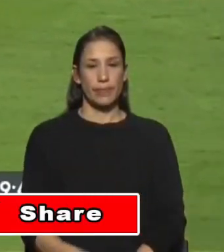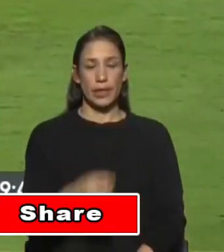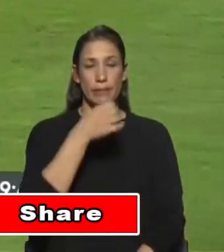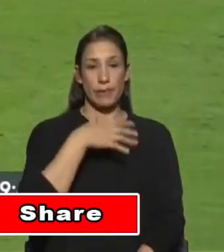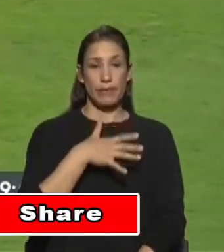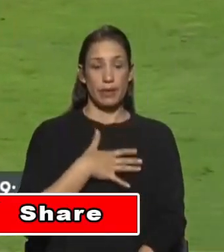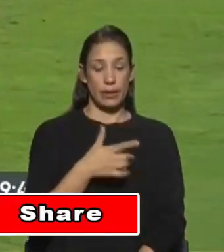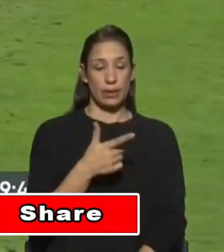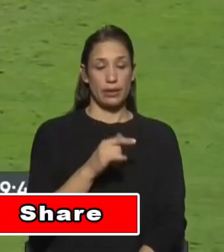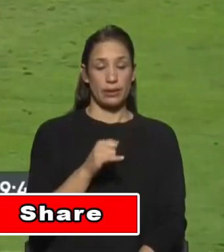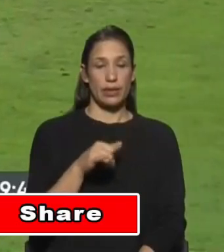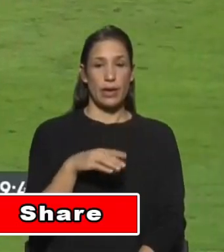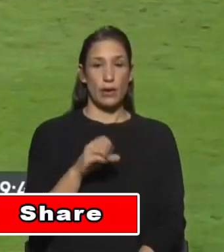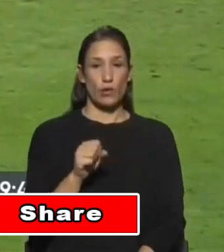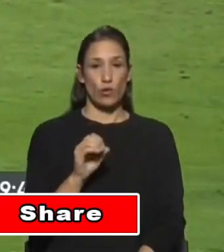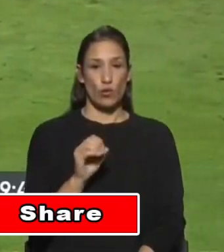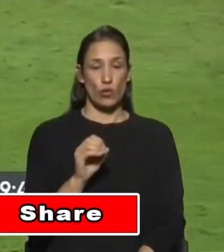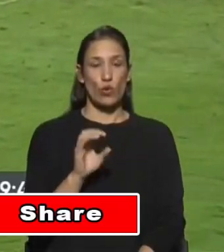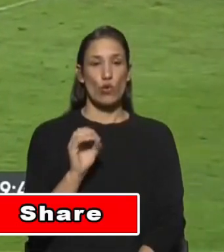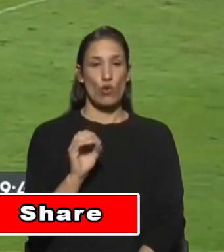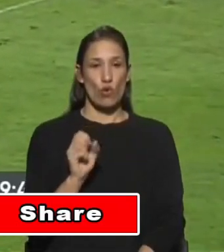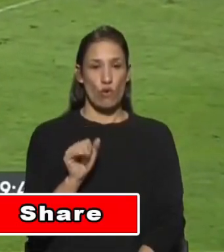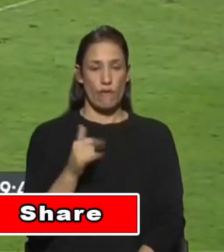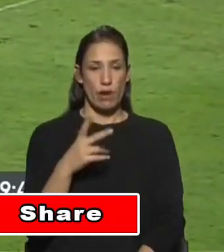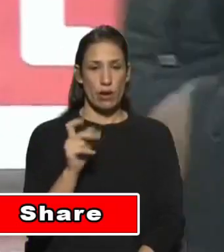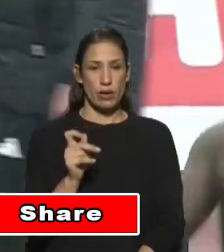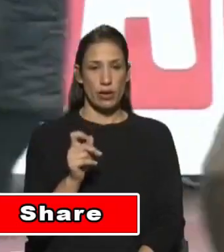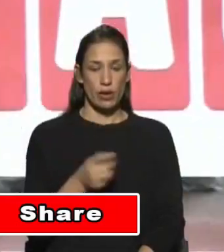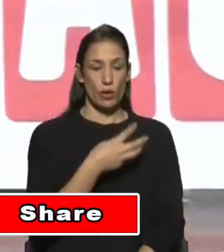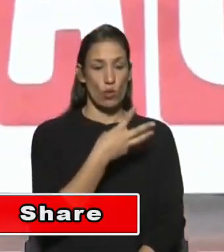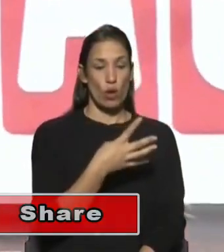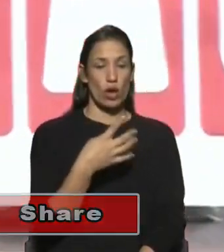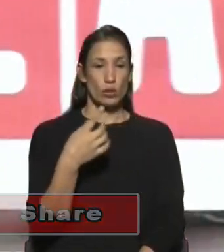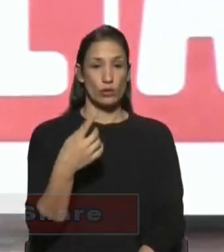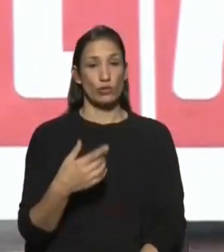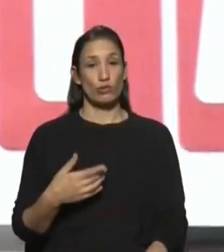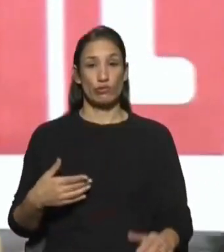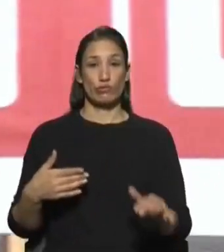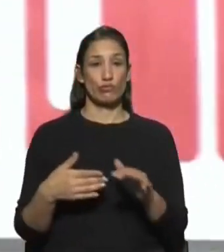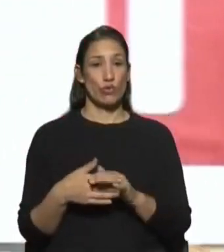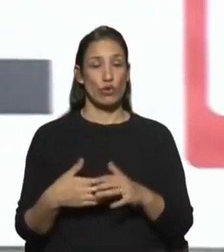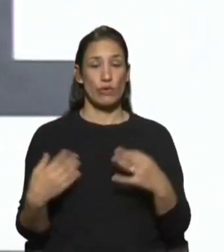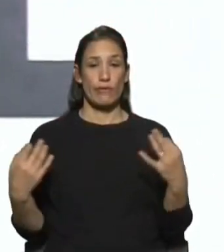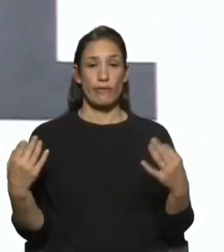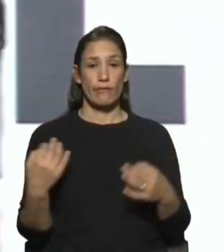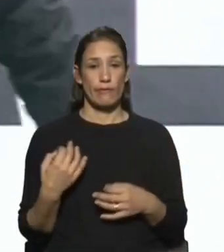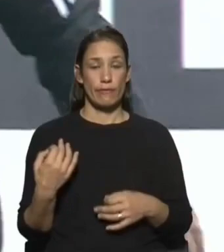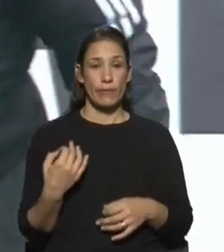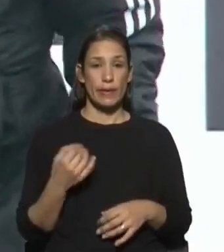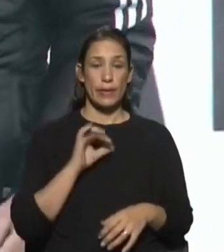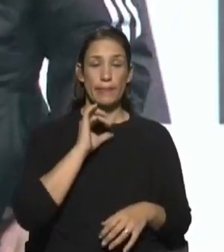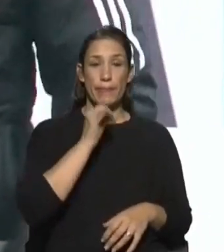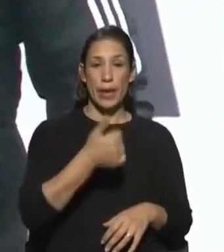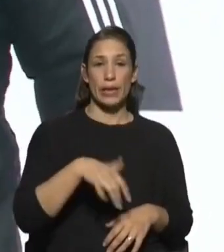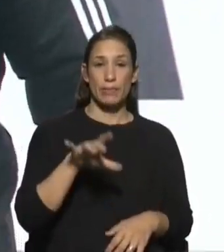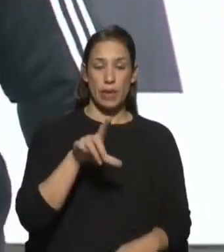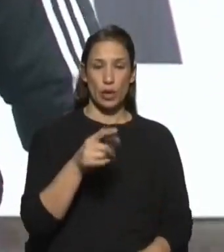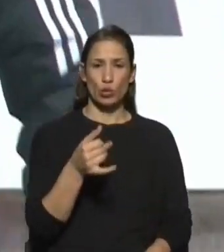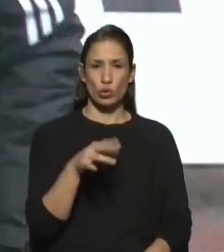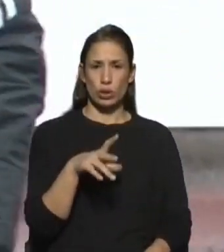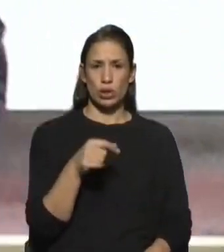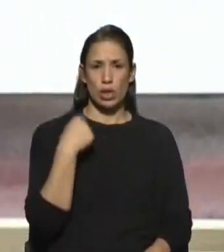voltou a marcar. 4-1, resultado final num jogo onde, apesar da derrota, Lusitânia deixou muito boa imagem.